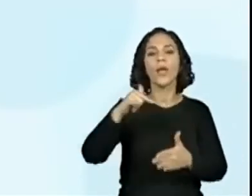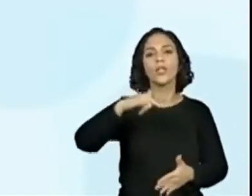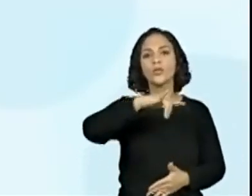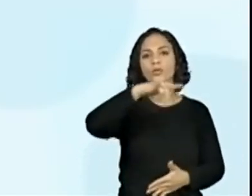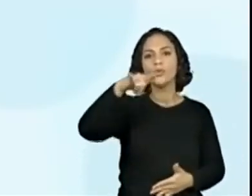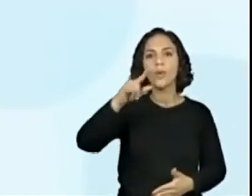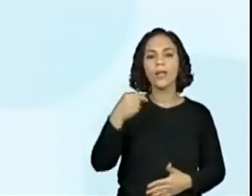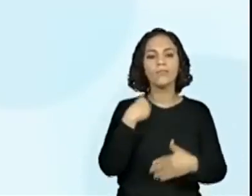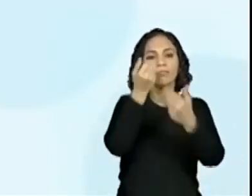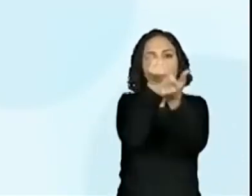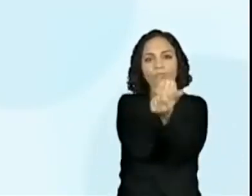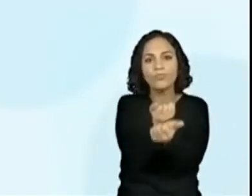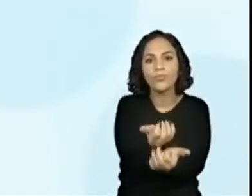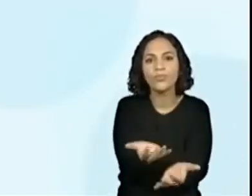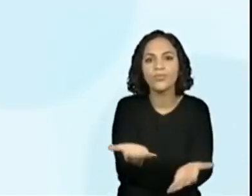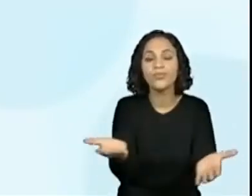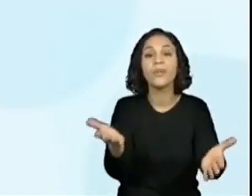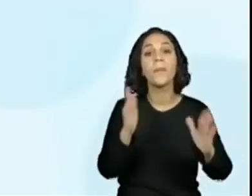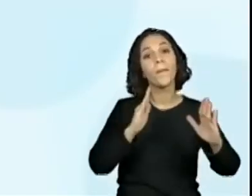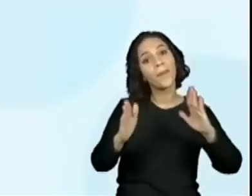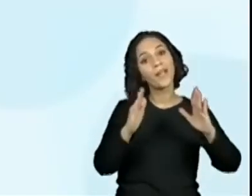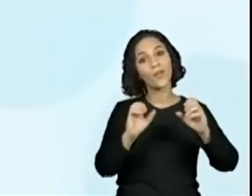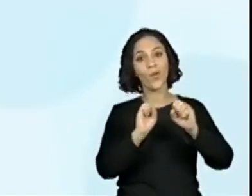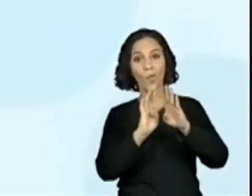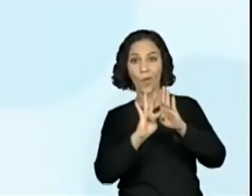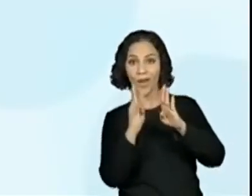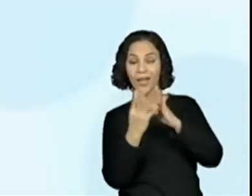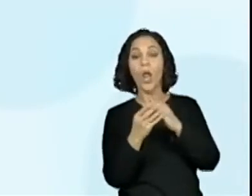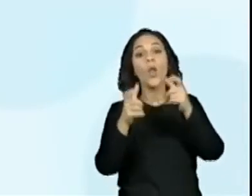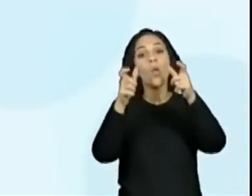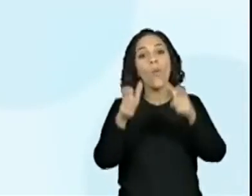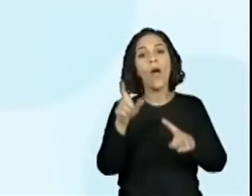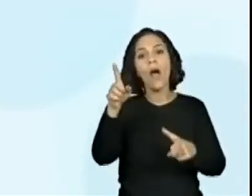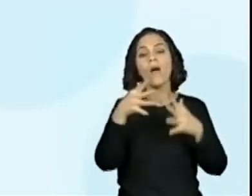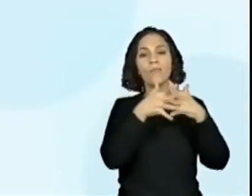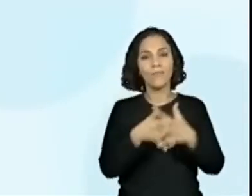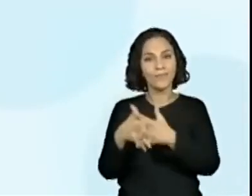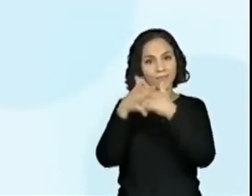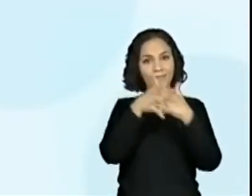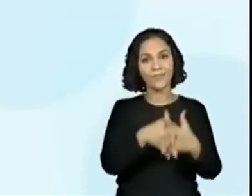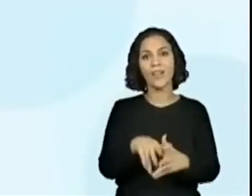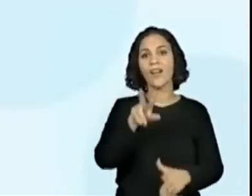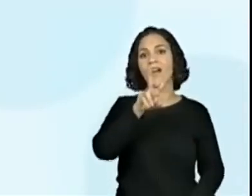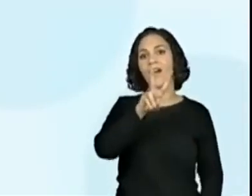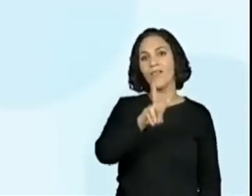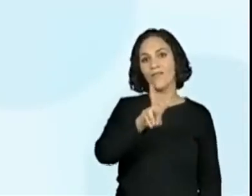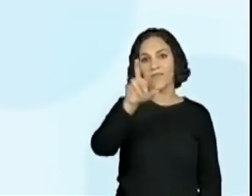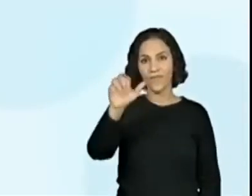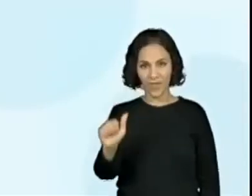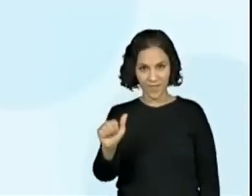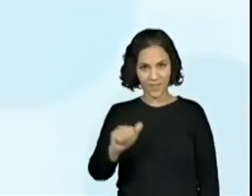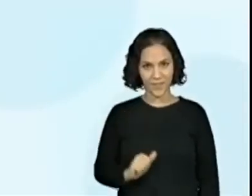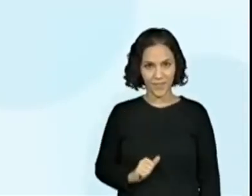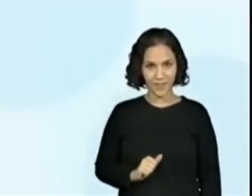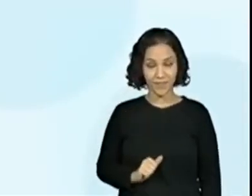a quarentena na Virgínia. Então, o primeiro questionamento. O que